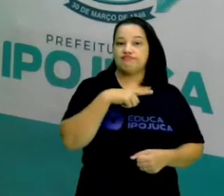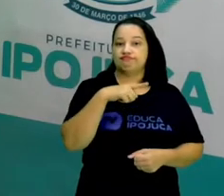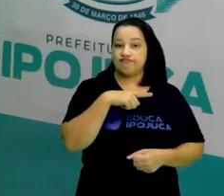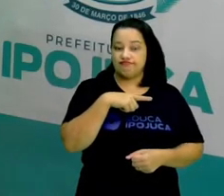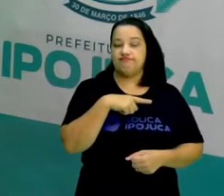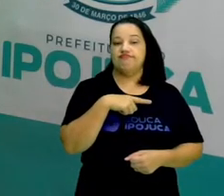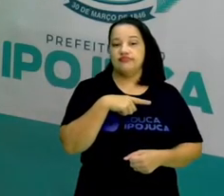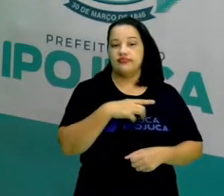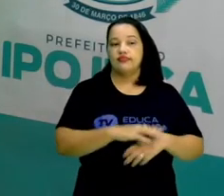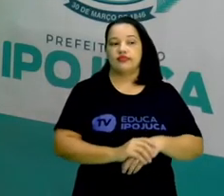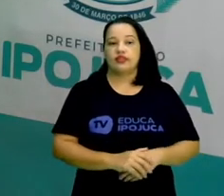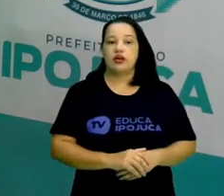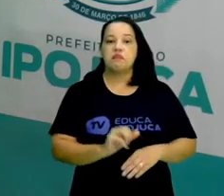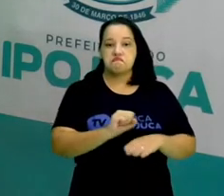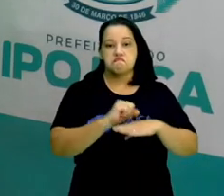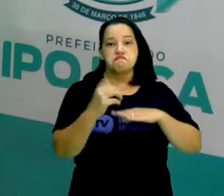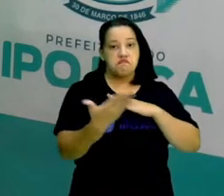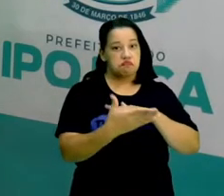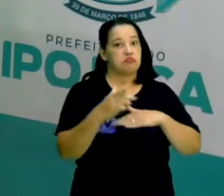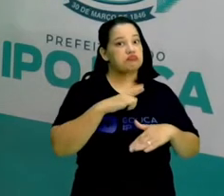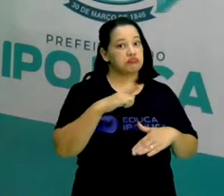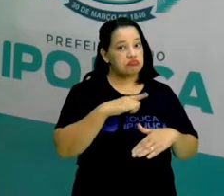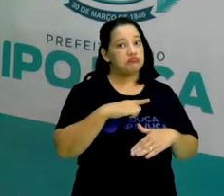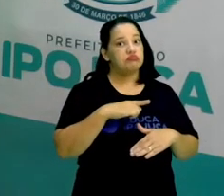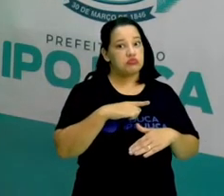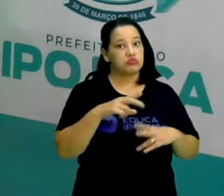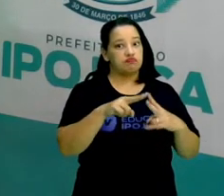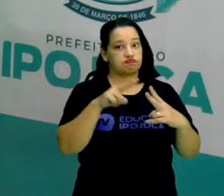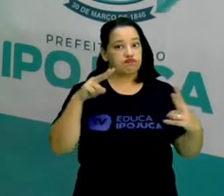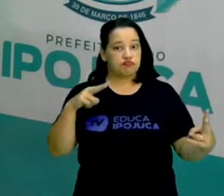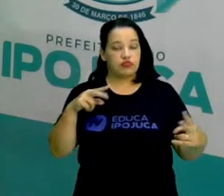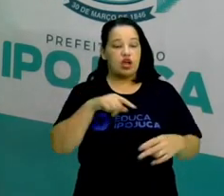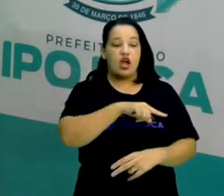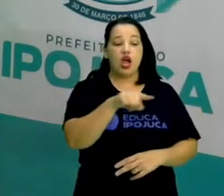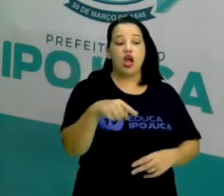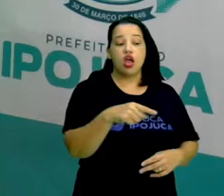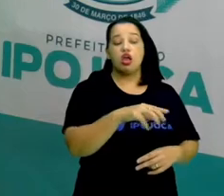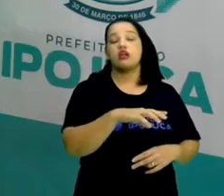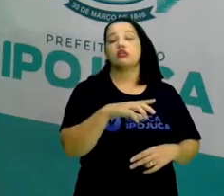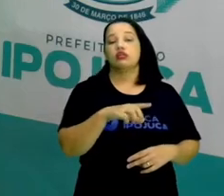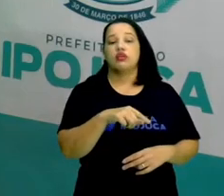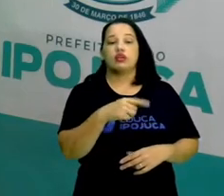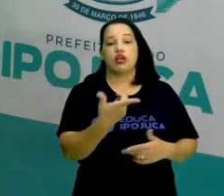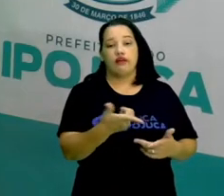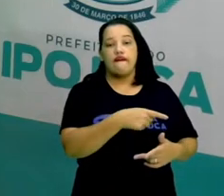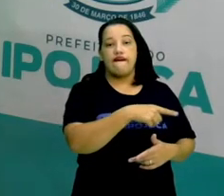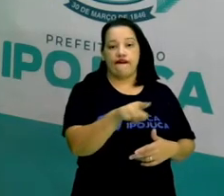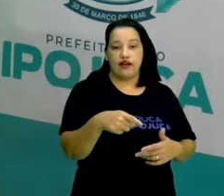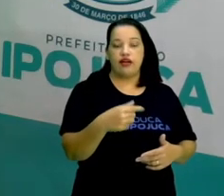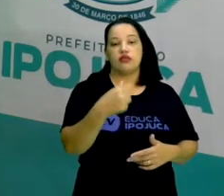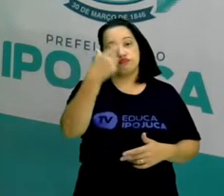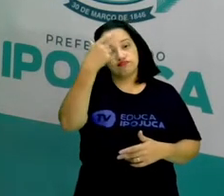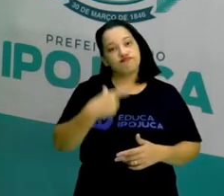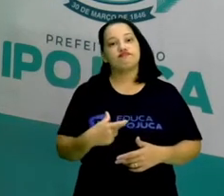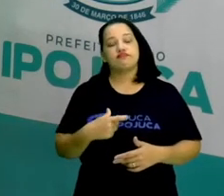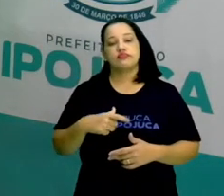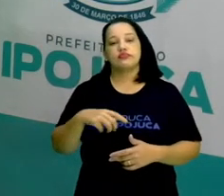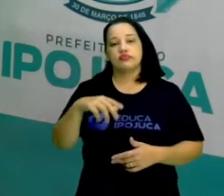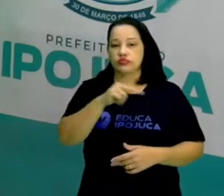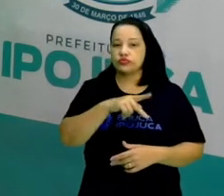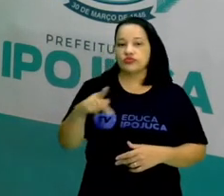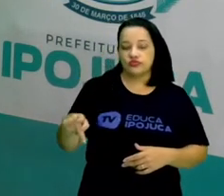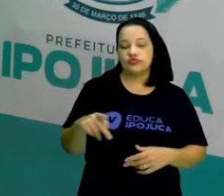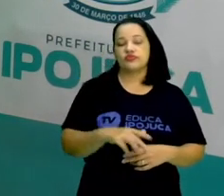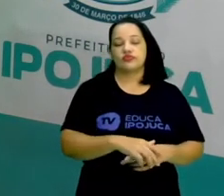A atividade foi proposta e orientada pelo professor Senevão Santana, no caso, por mim. E foi